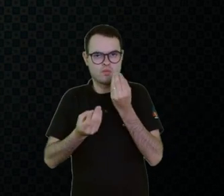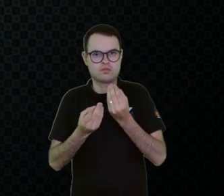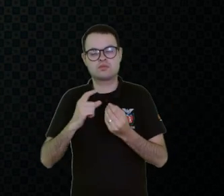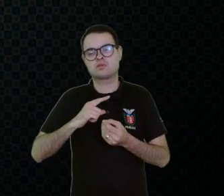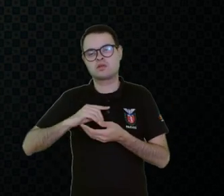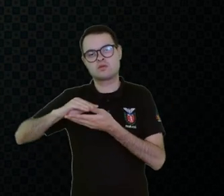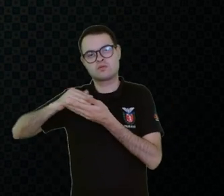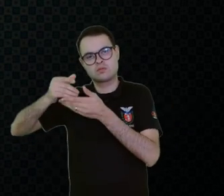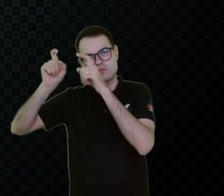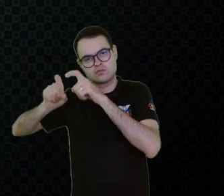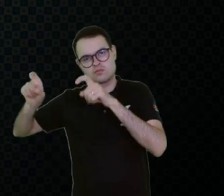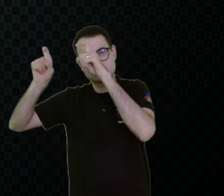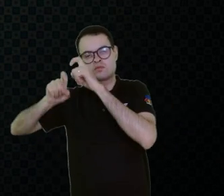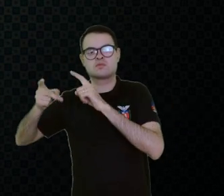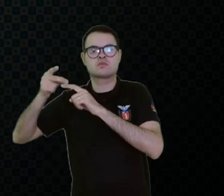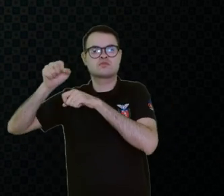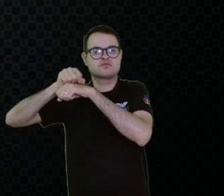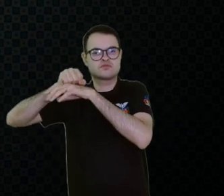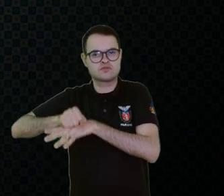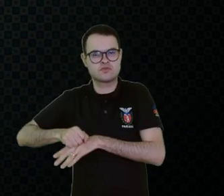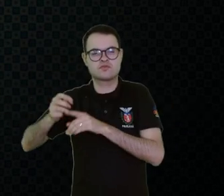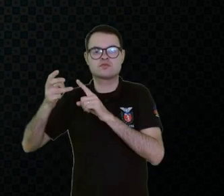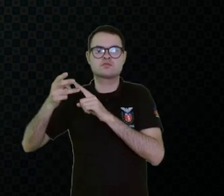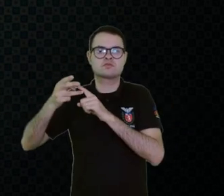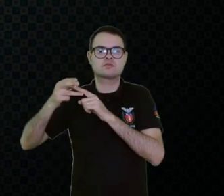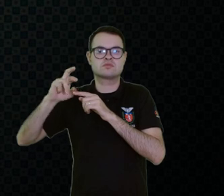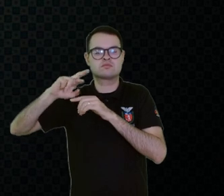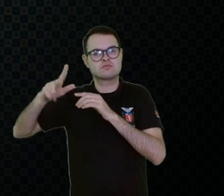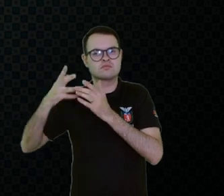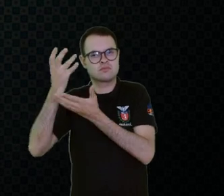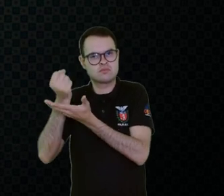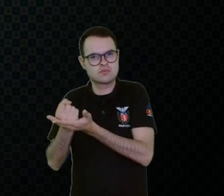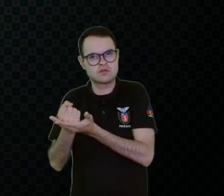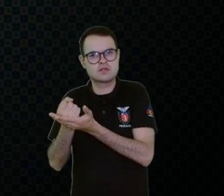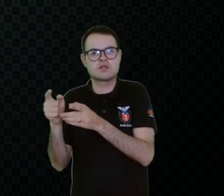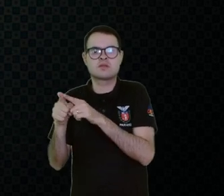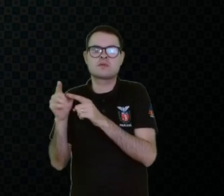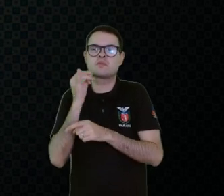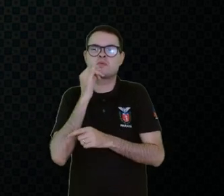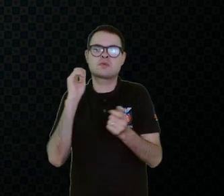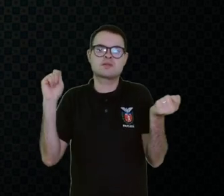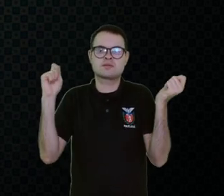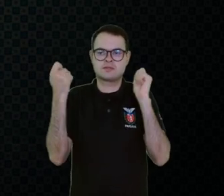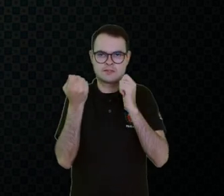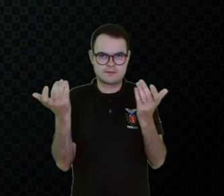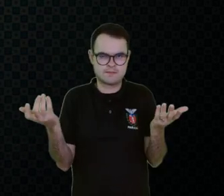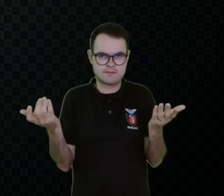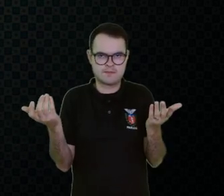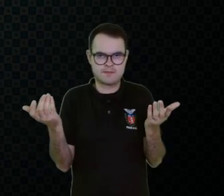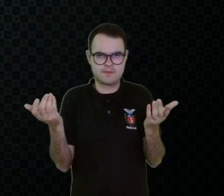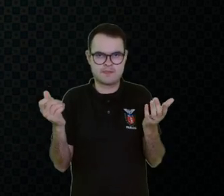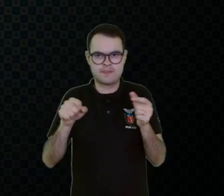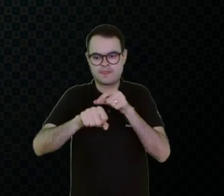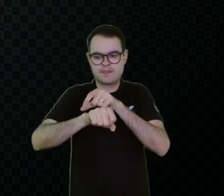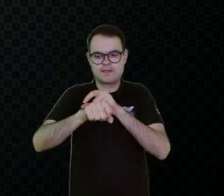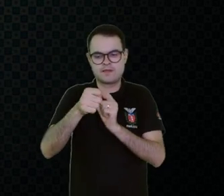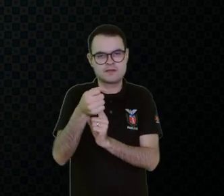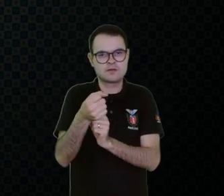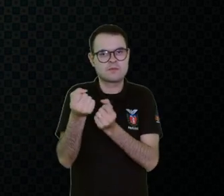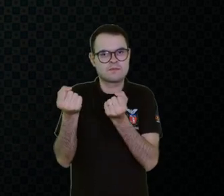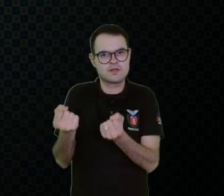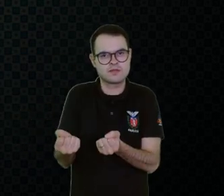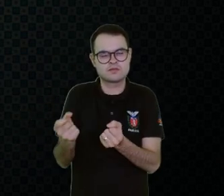computadores, softwares, hardware, até adaptação física, por exemplo, né? Uma pulseira com peso, por exemplo.